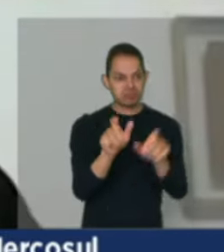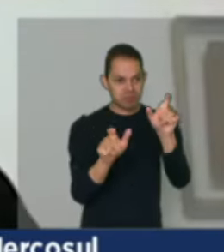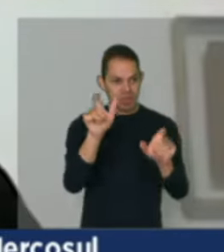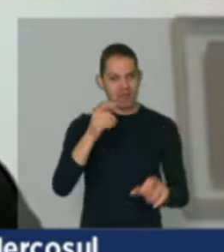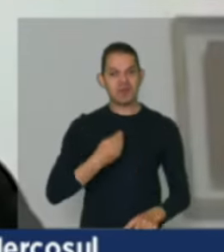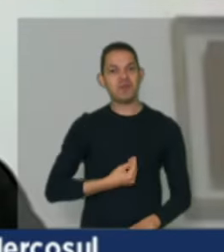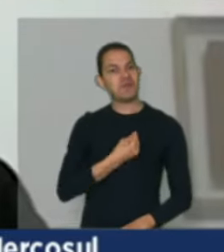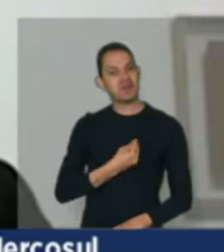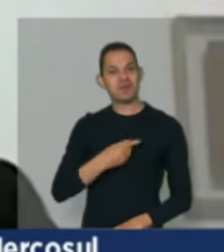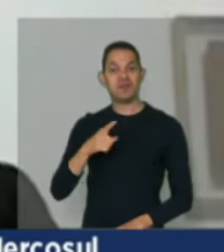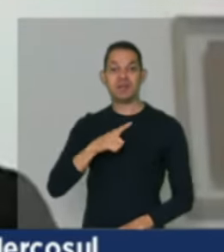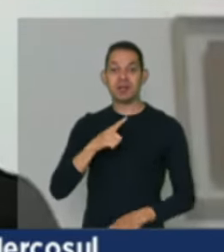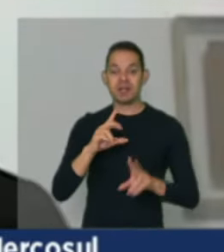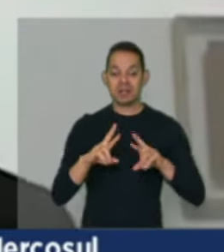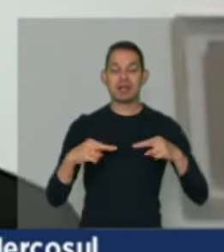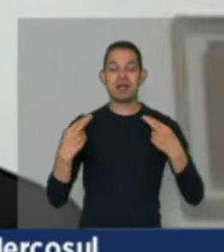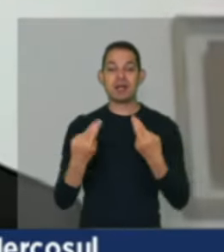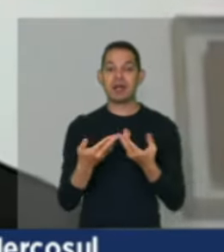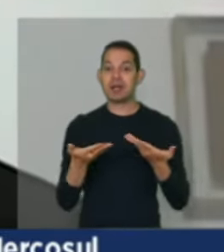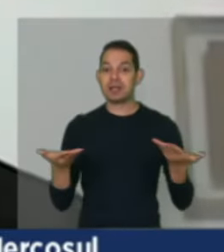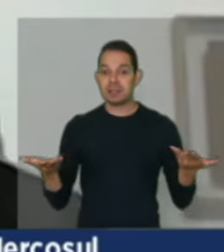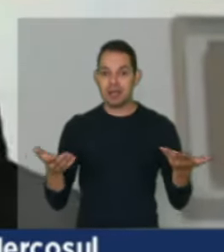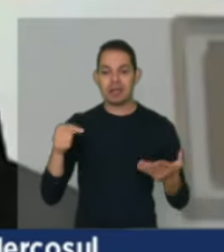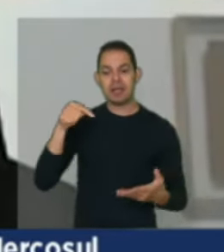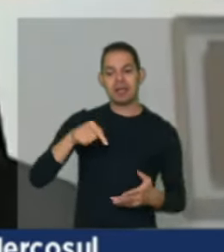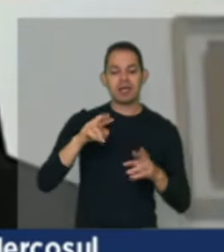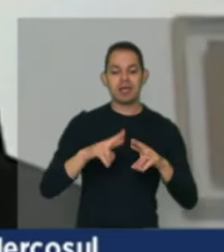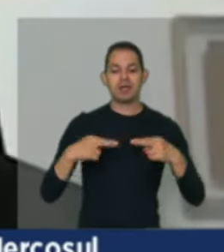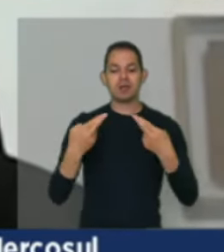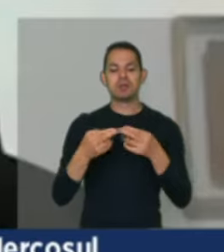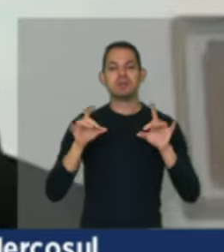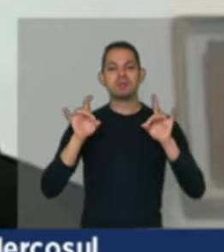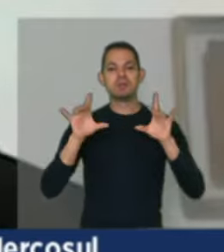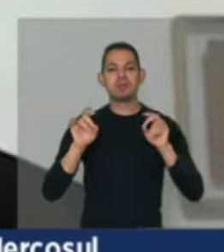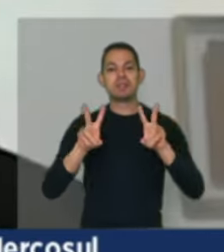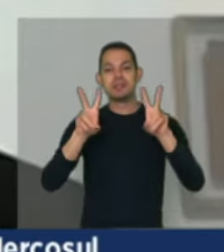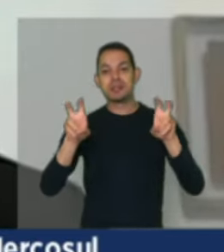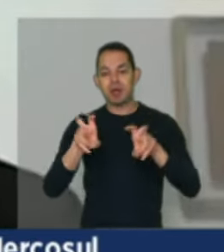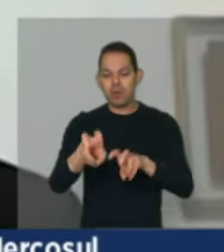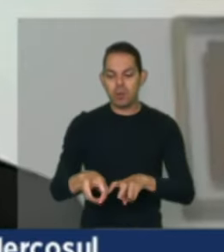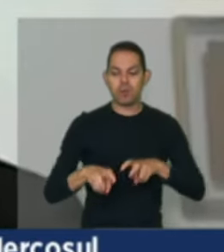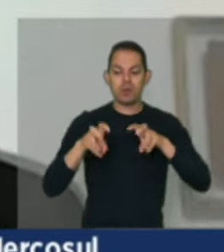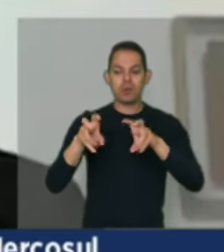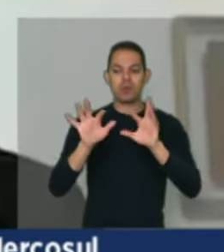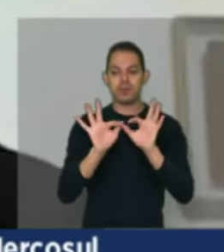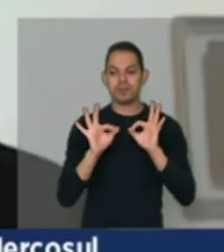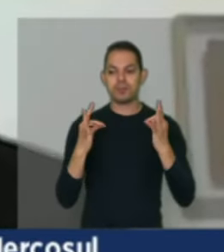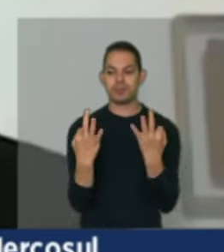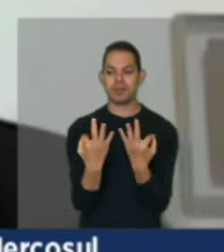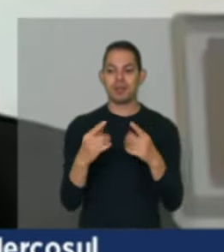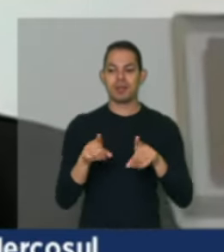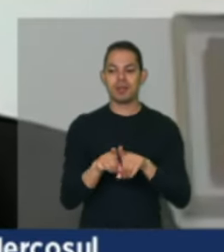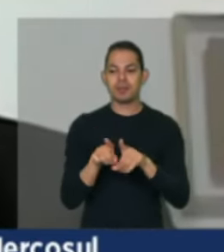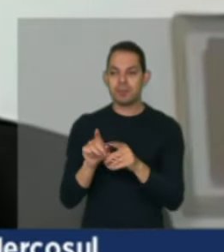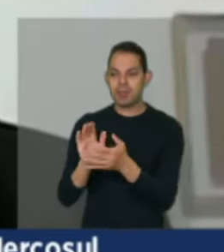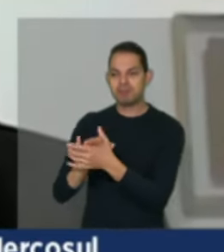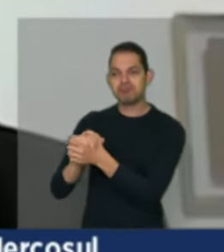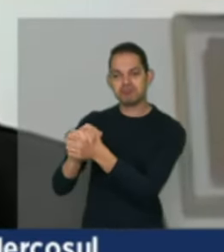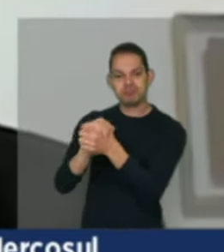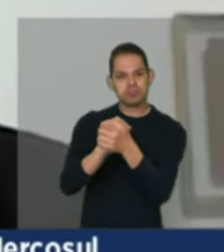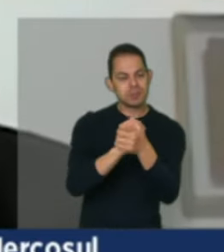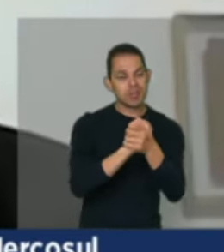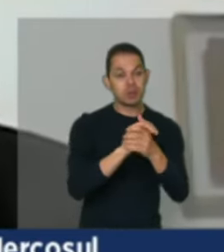grande sessão especial da Agricultura Familiar e saudar a todos os